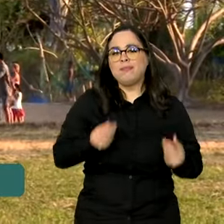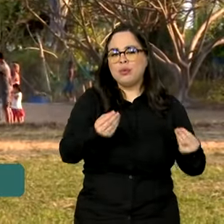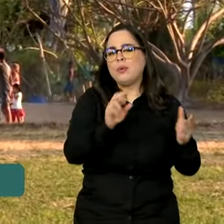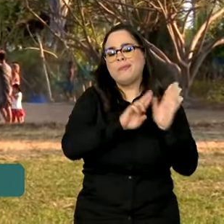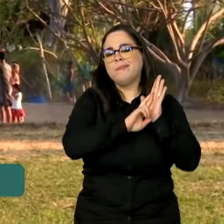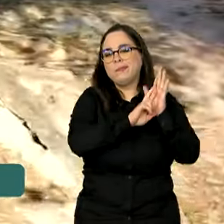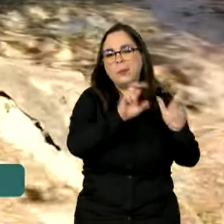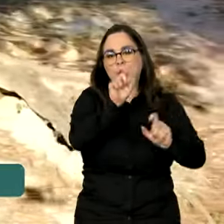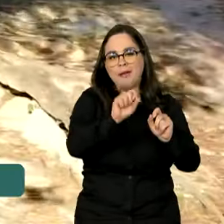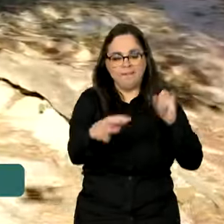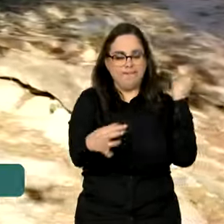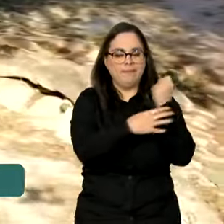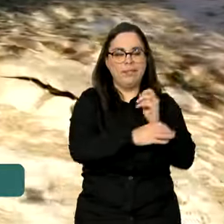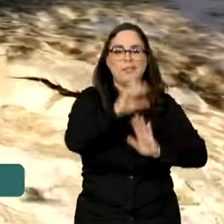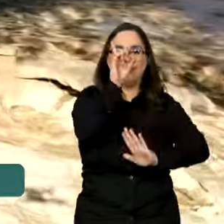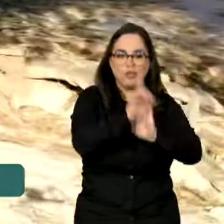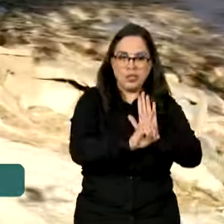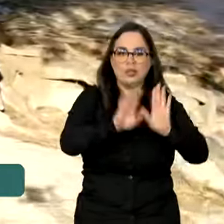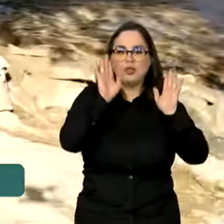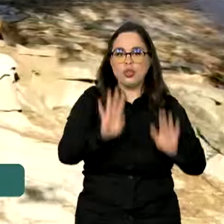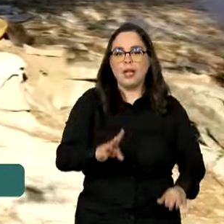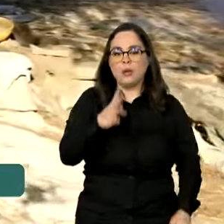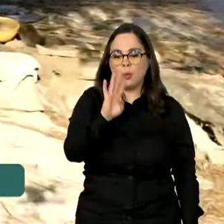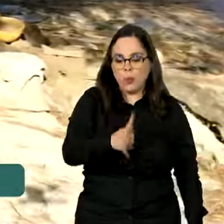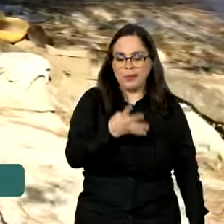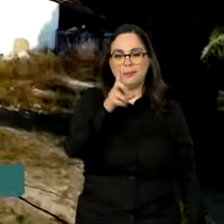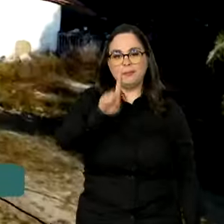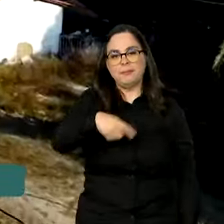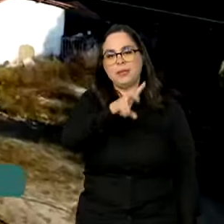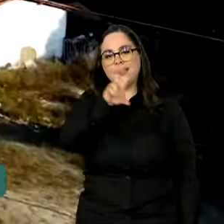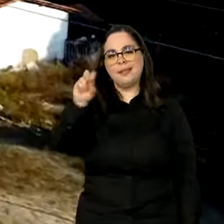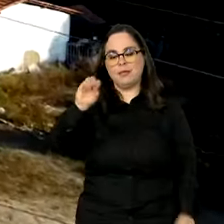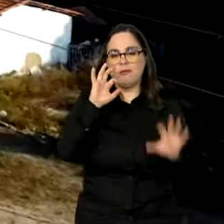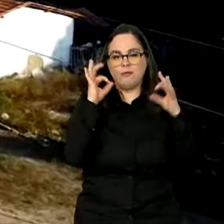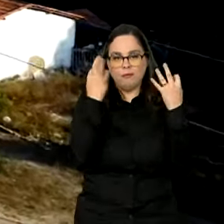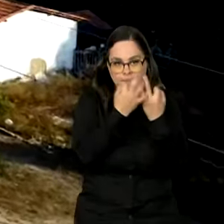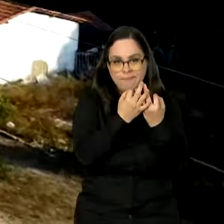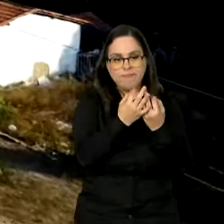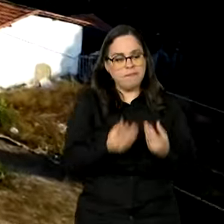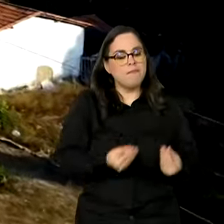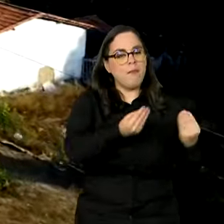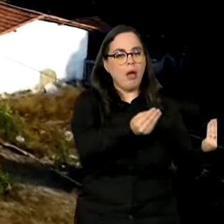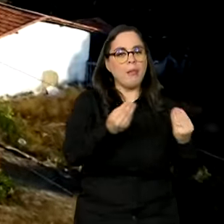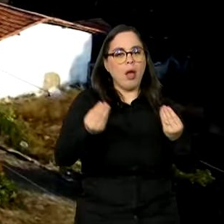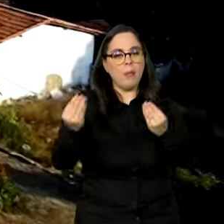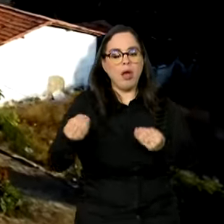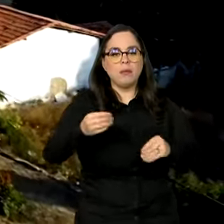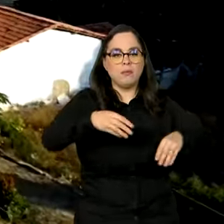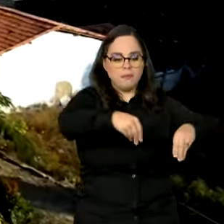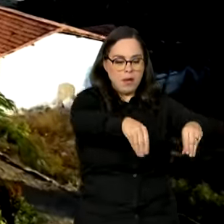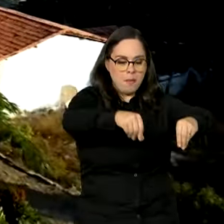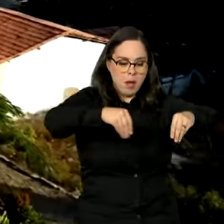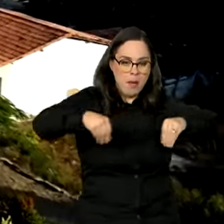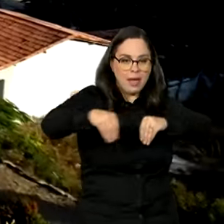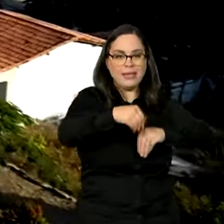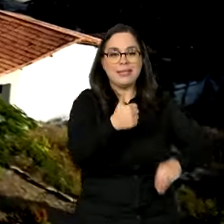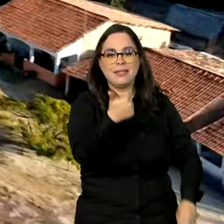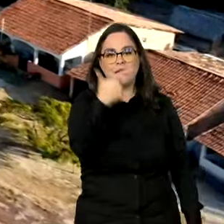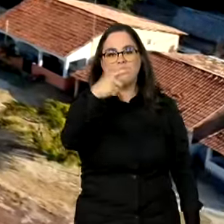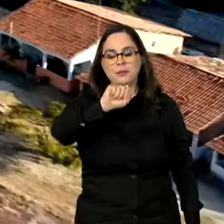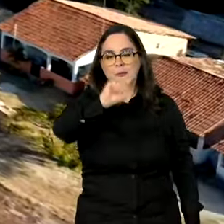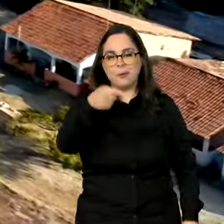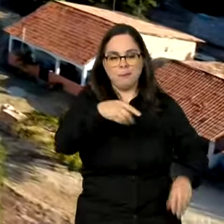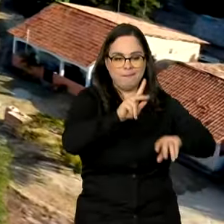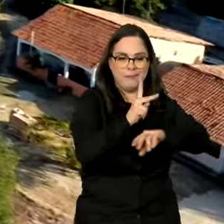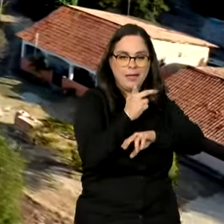garantia de direitos a 4.500 famílias, com destinação de mais de 120 mil hectares